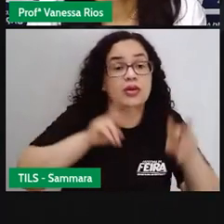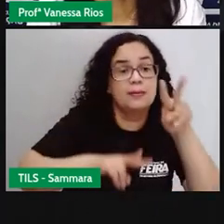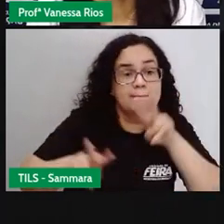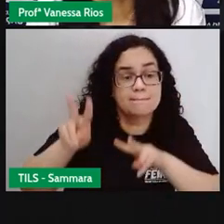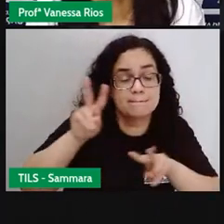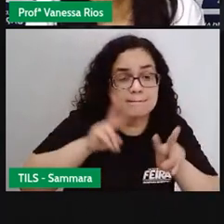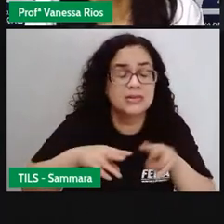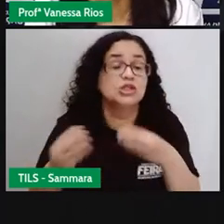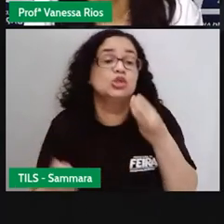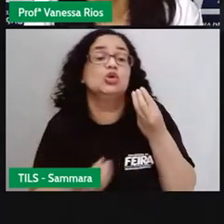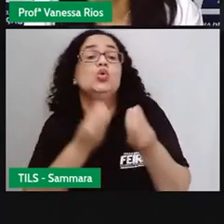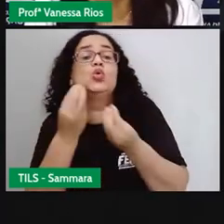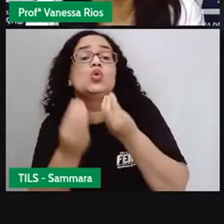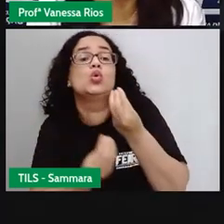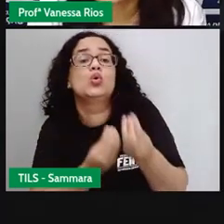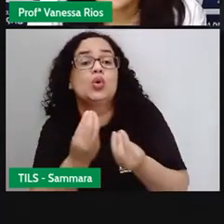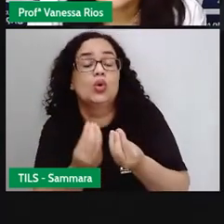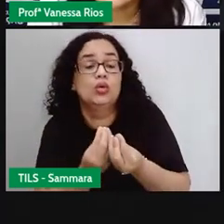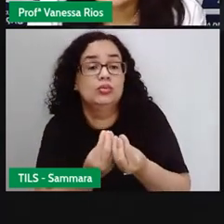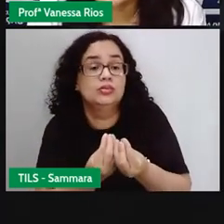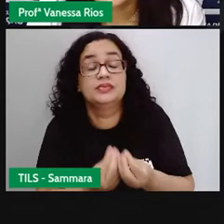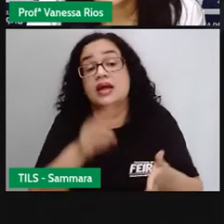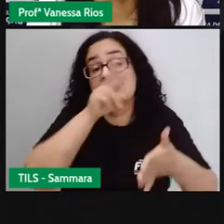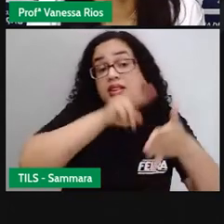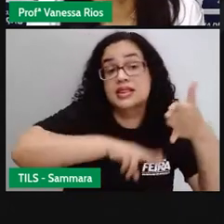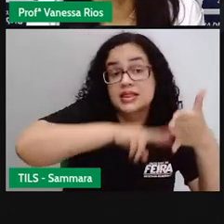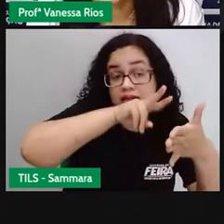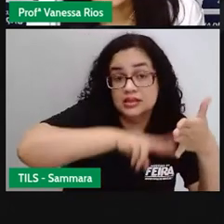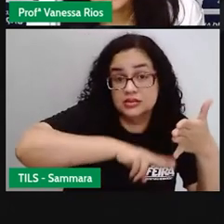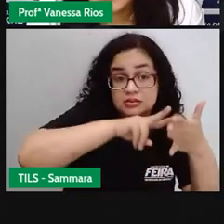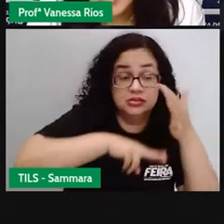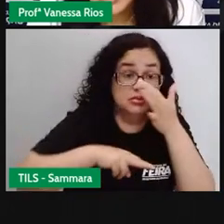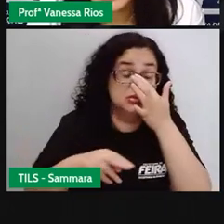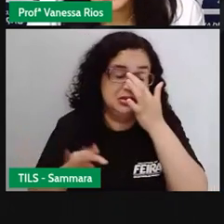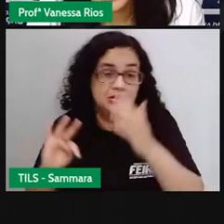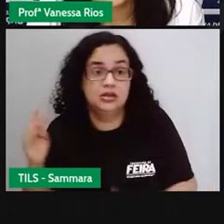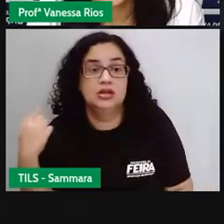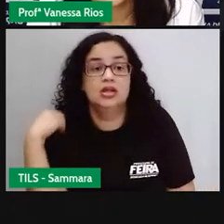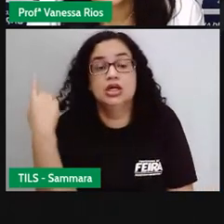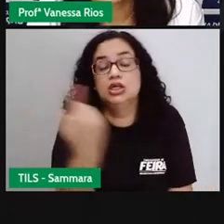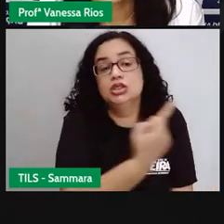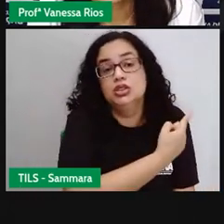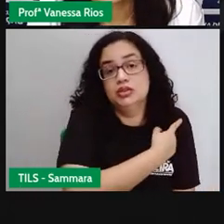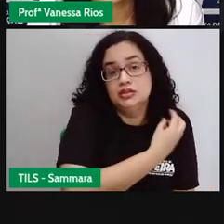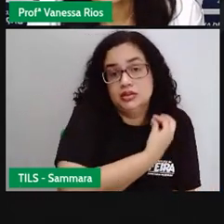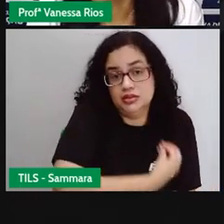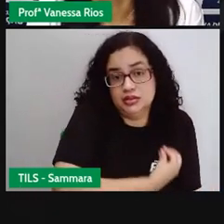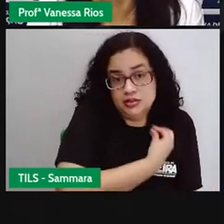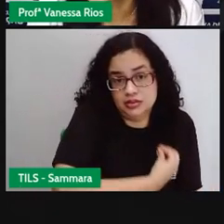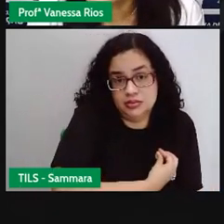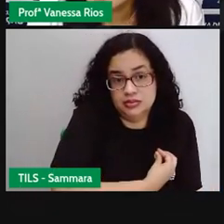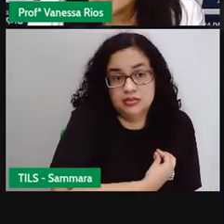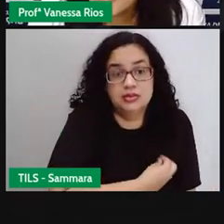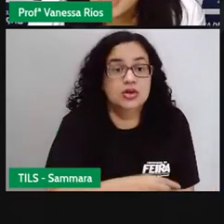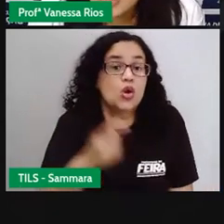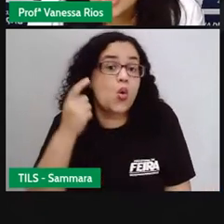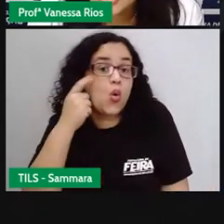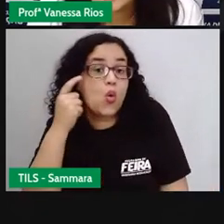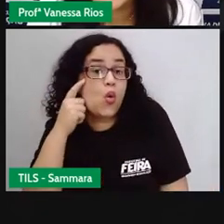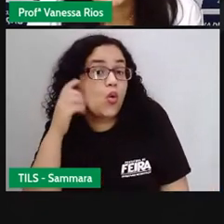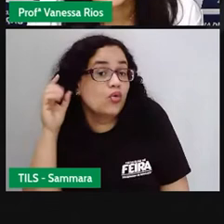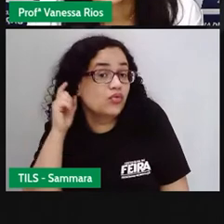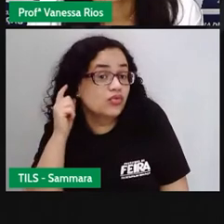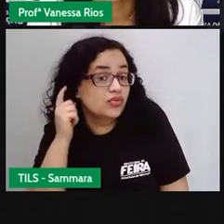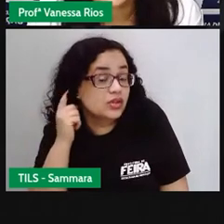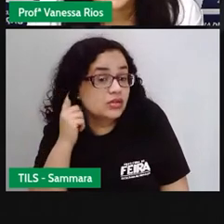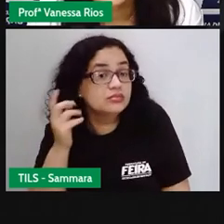observar de que forma aquilo que a gente está lendo se relaciona com a nossa vida. Os nossos ouvidos